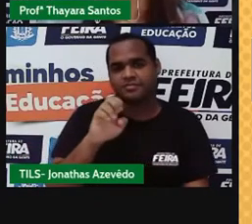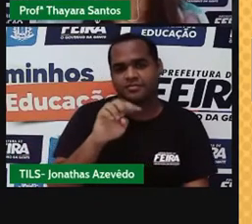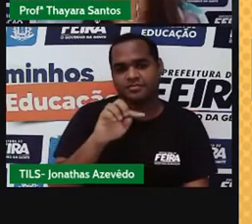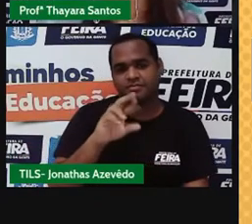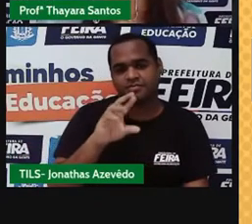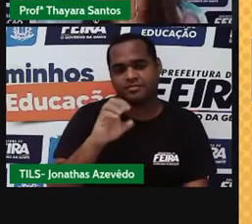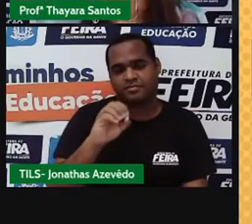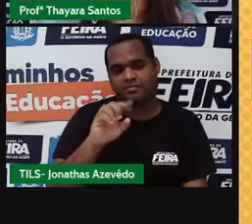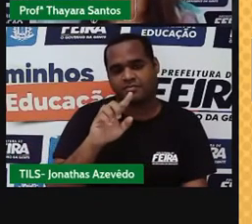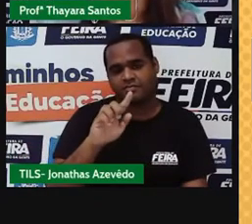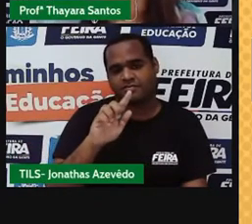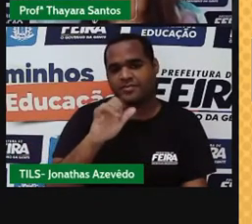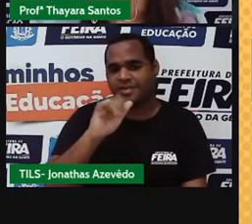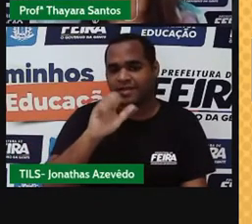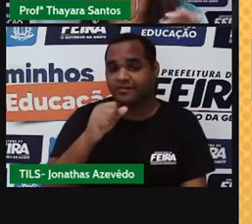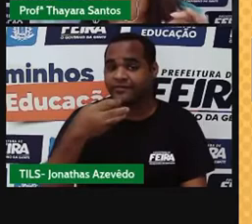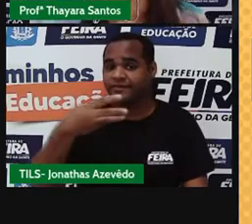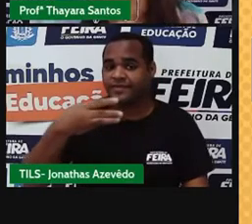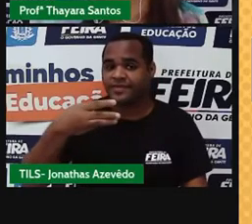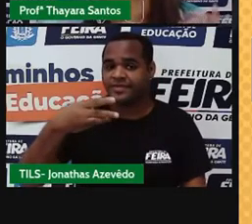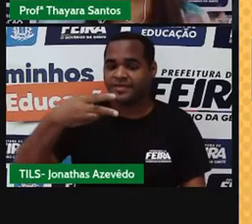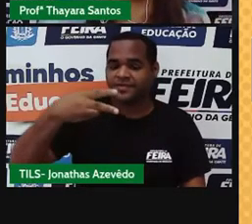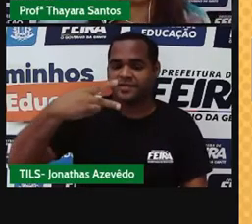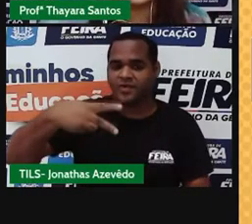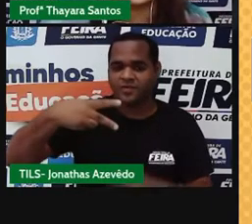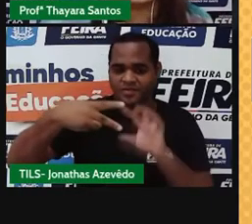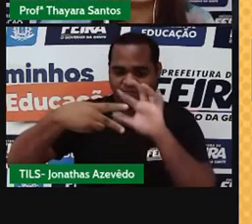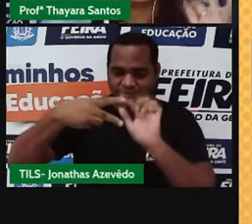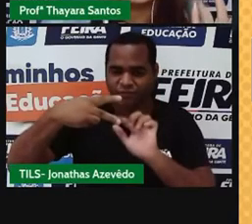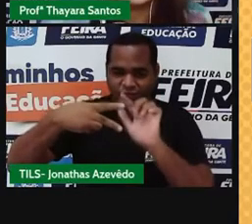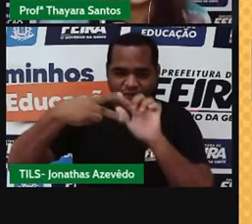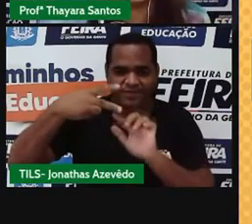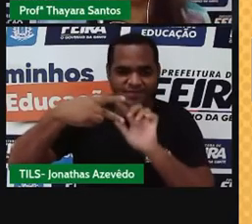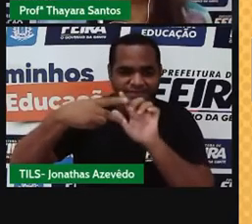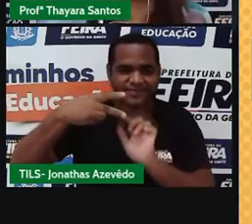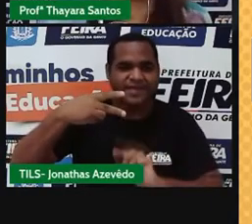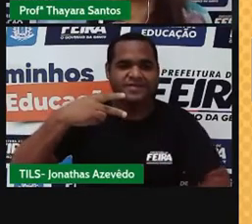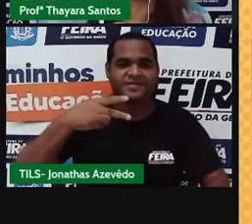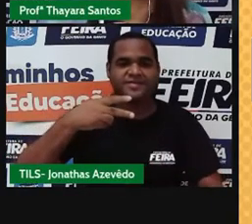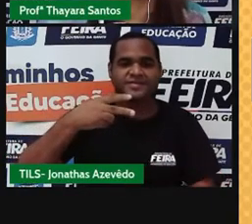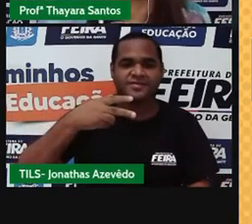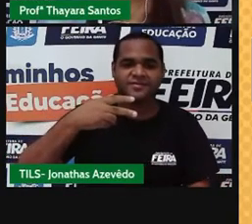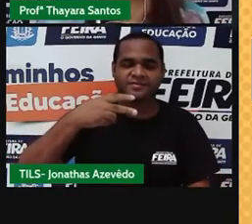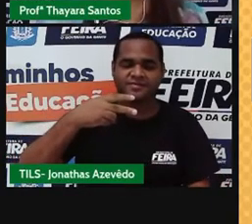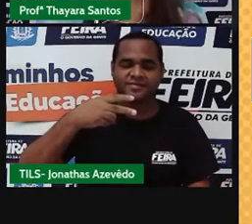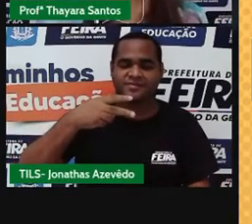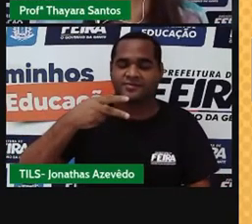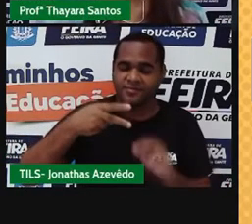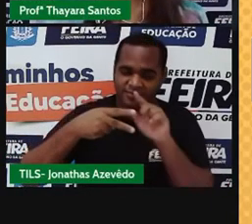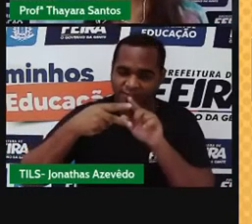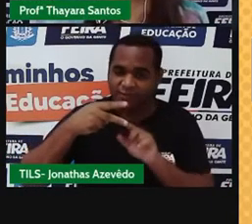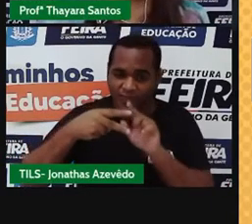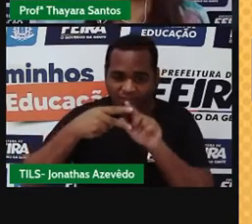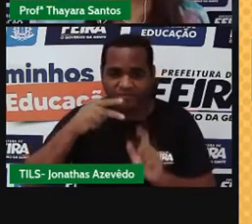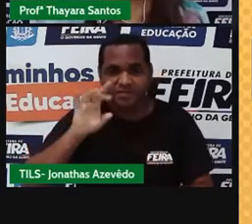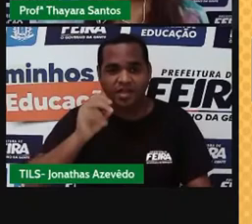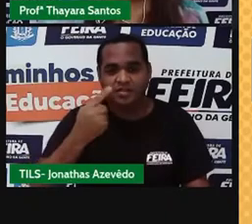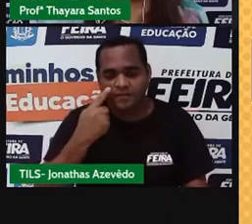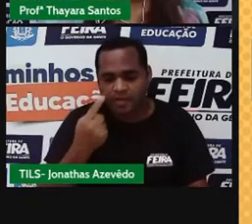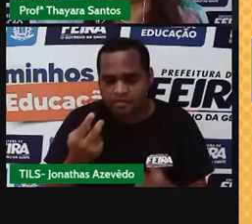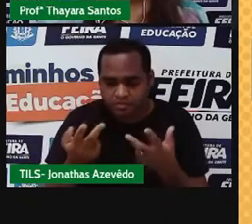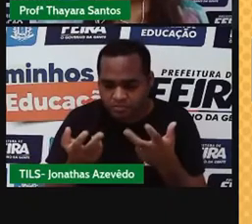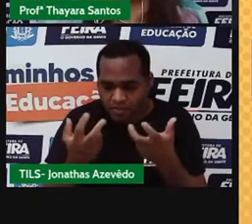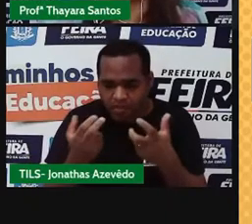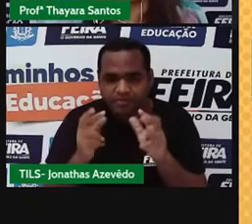mas eu chamo ela de mistura heterogênea bifásica. Por quê? Porque eu consigo identificar duas fases